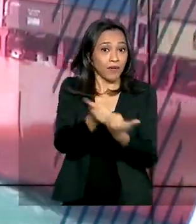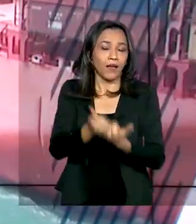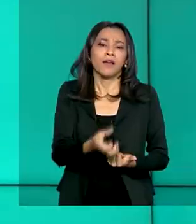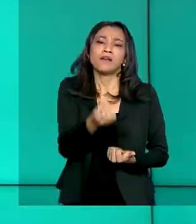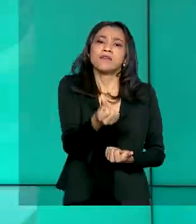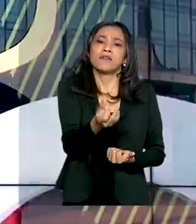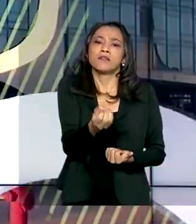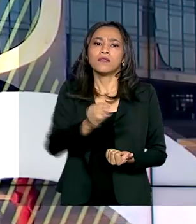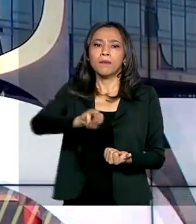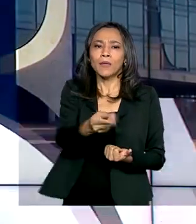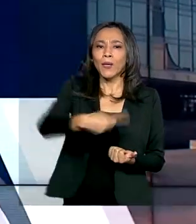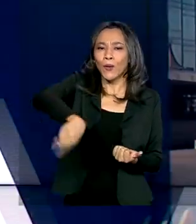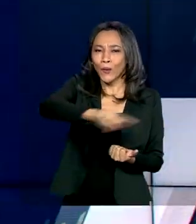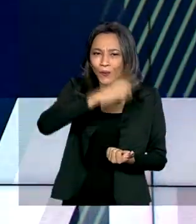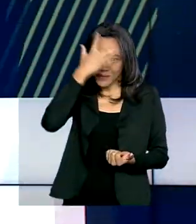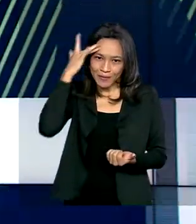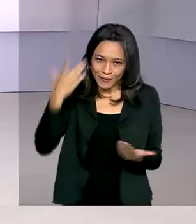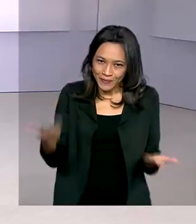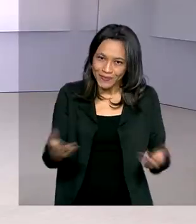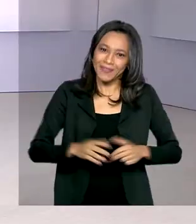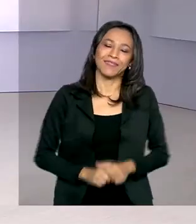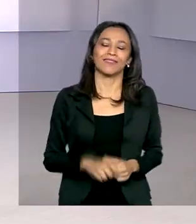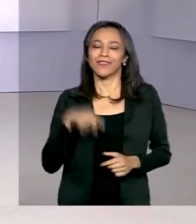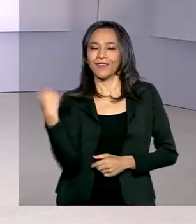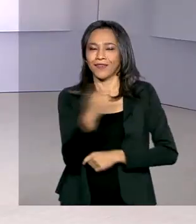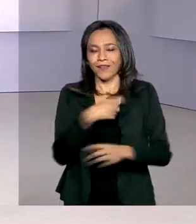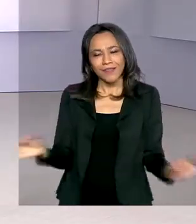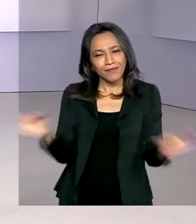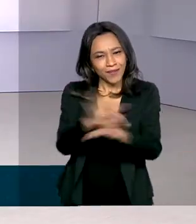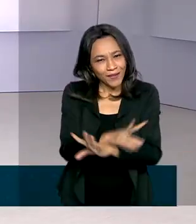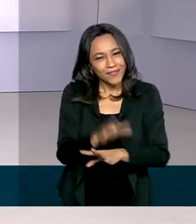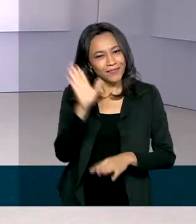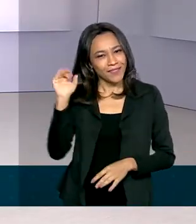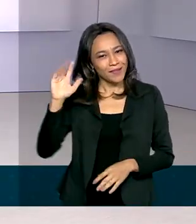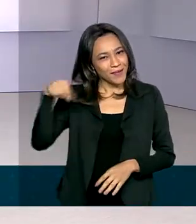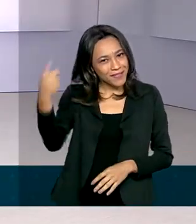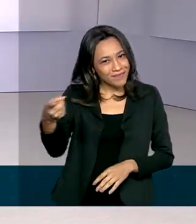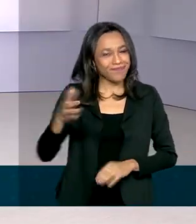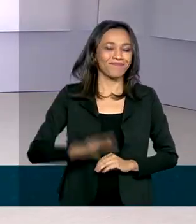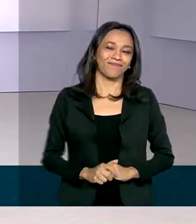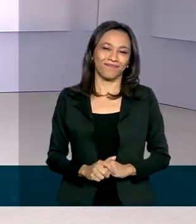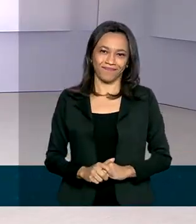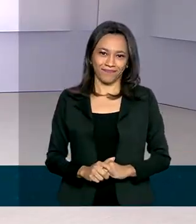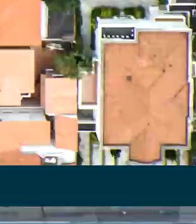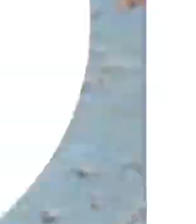60 milhões de brasileiros. A gente fica por aqui. Até a próxima edição.